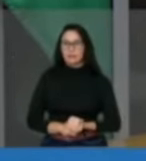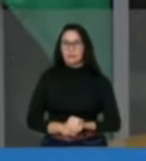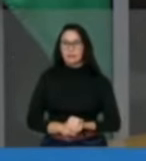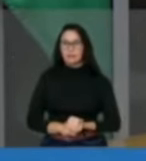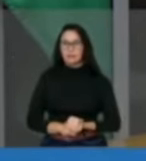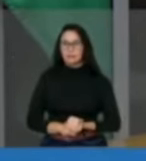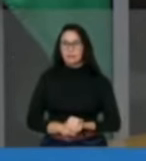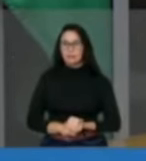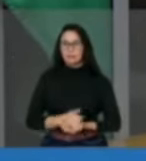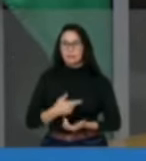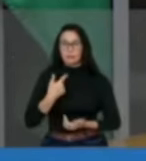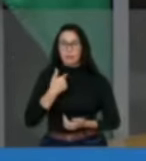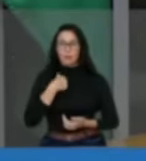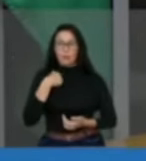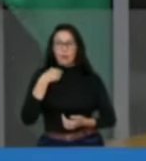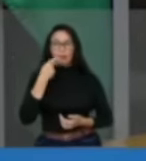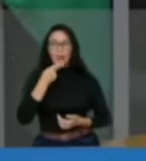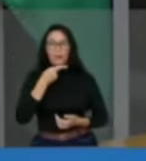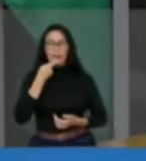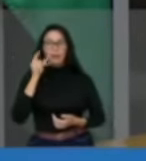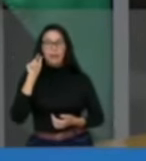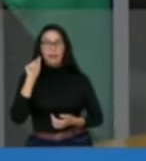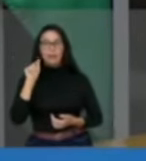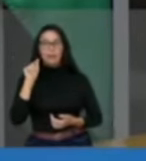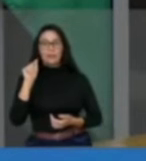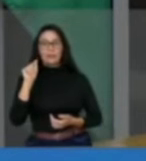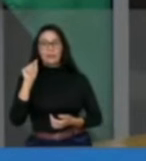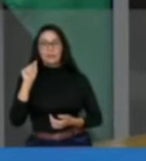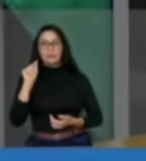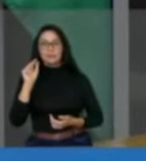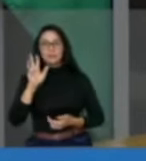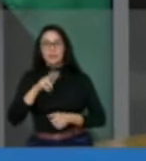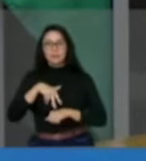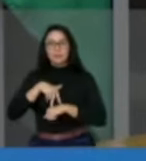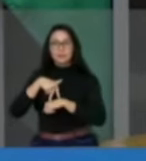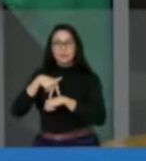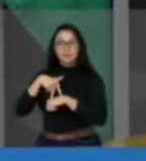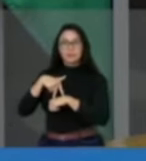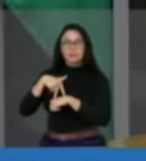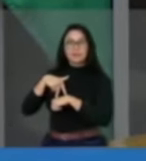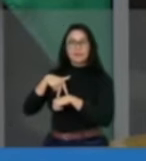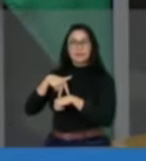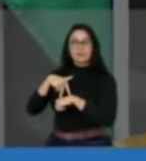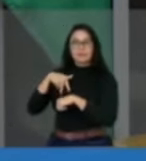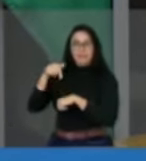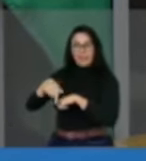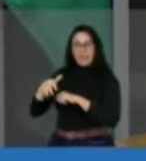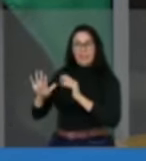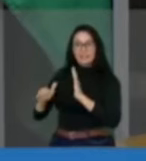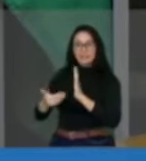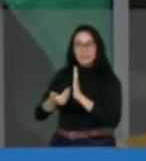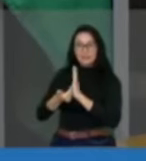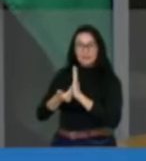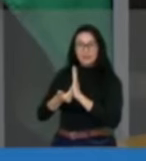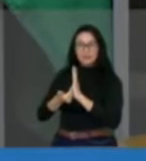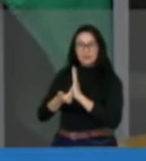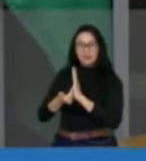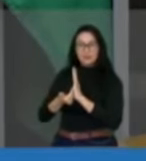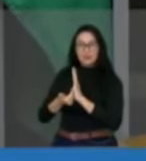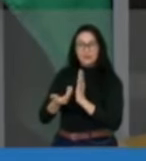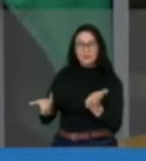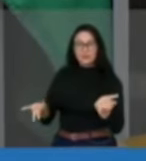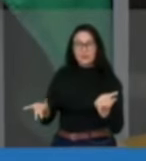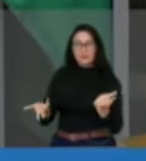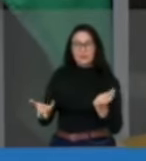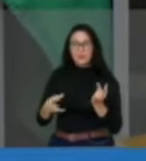fala minha. Fala, um deputado falando. da Câmara dos Deputados. Meu Deus. Na tribuna da Câmara dos